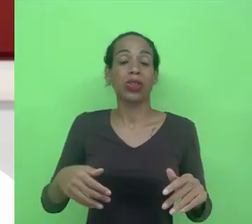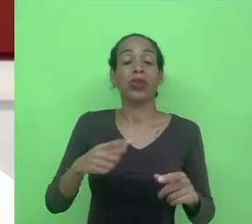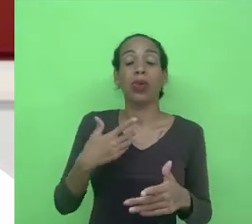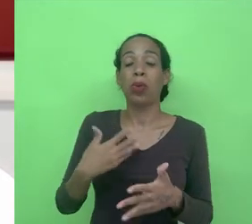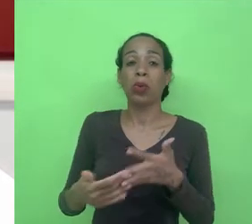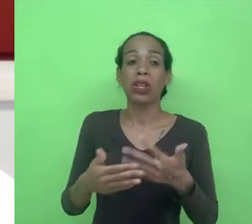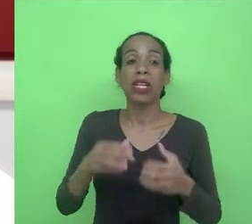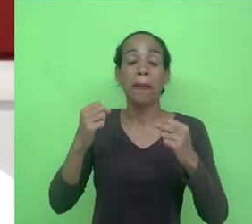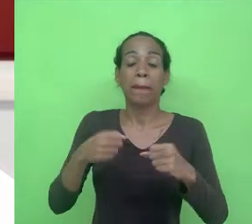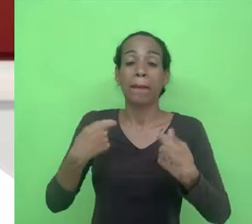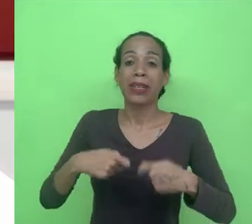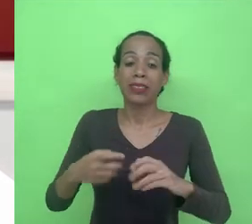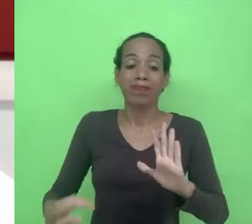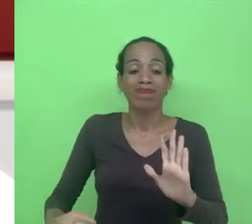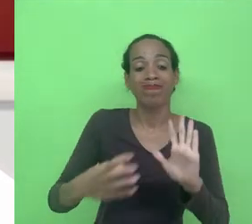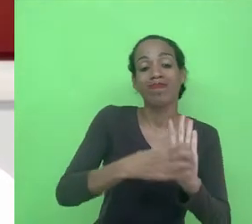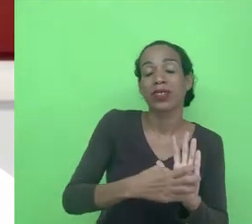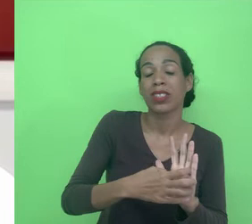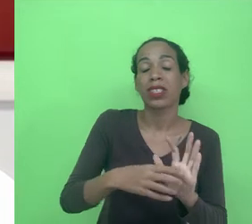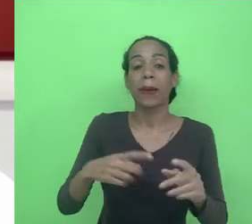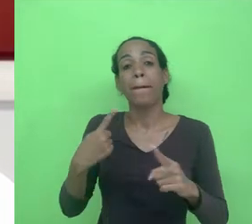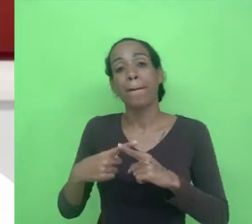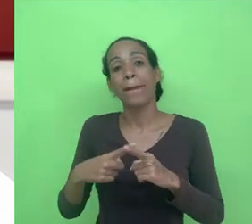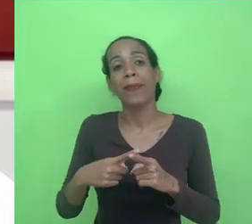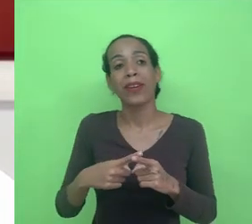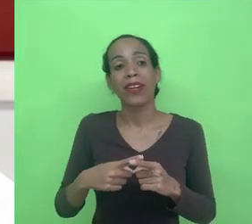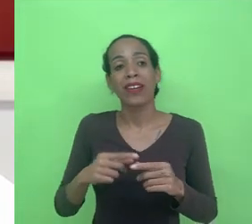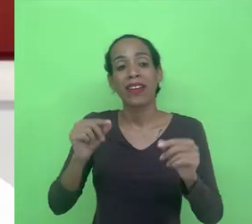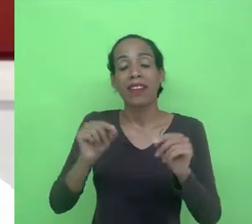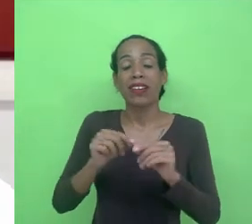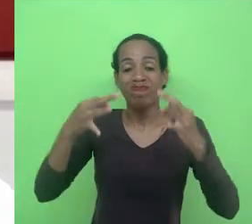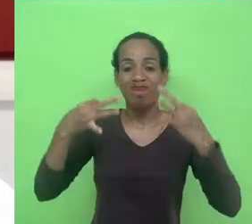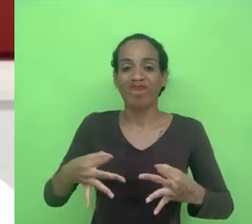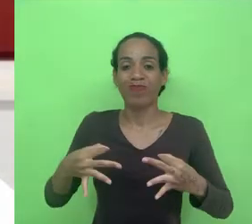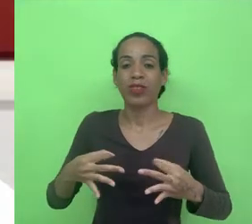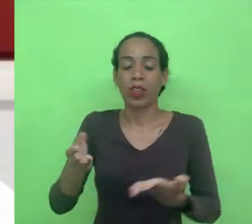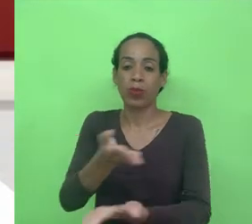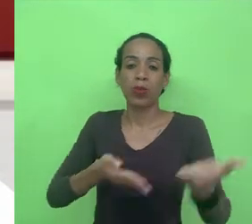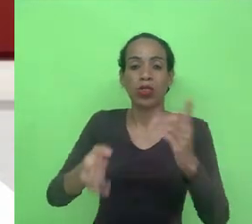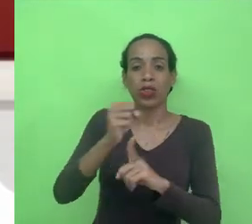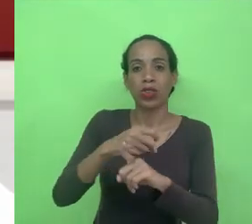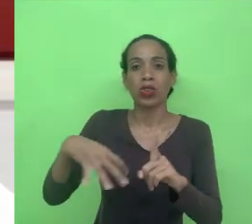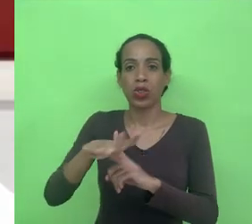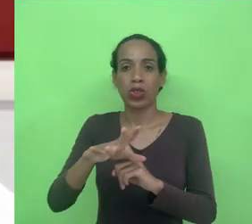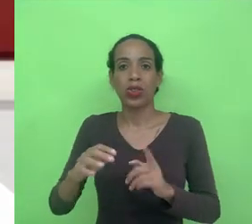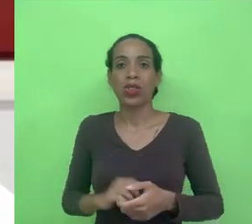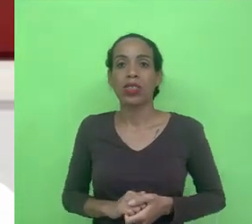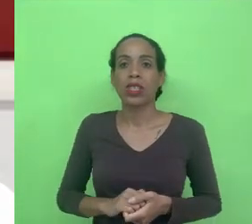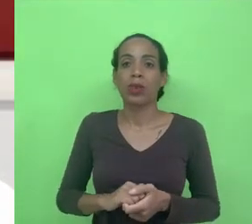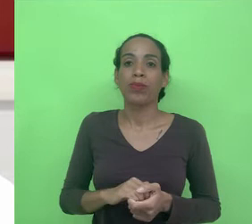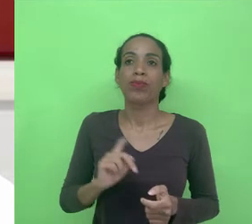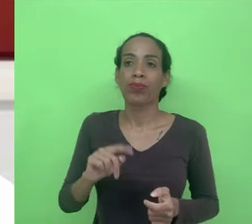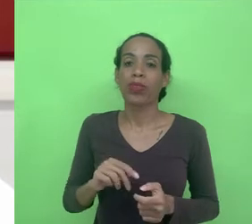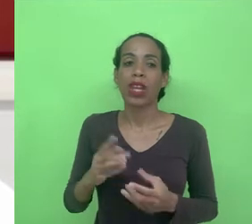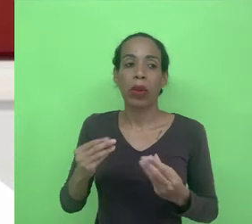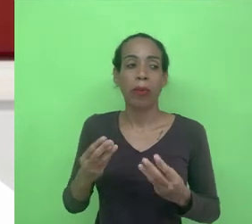incluídos de alguma forma porque são geradores de fato de mudanças sociais é realmente